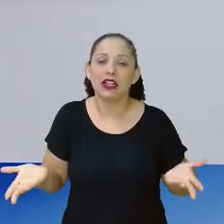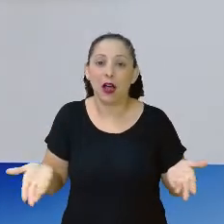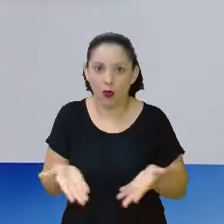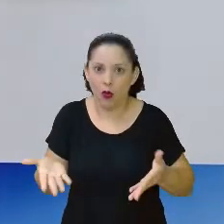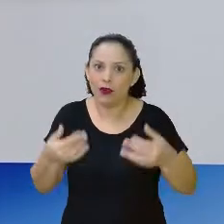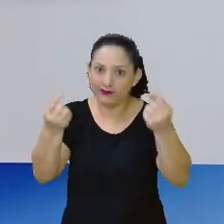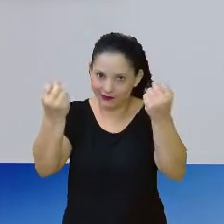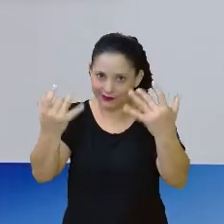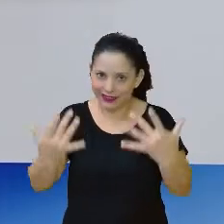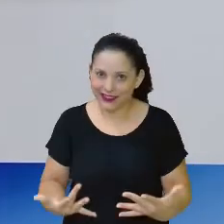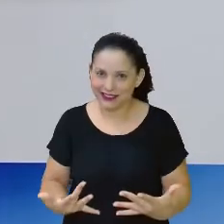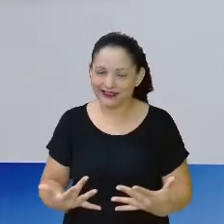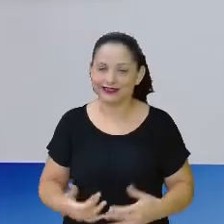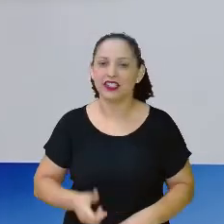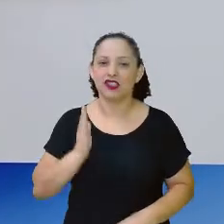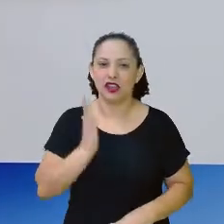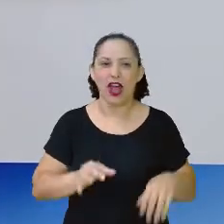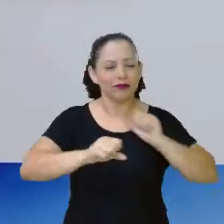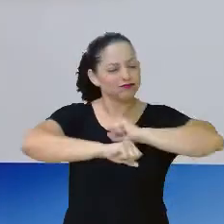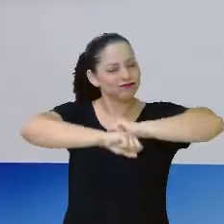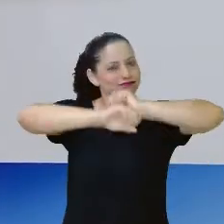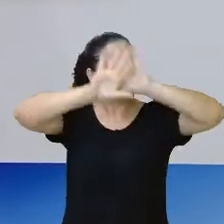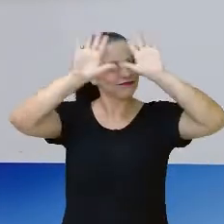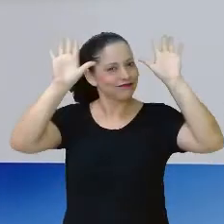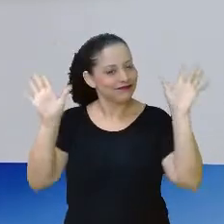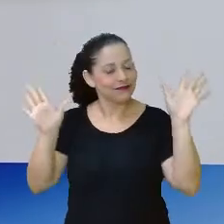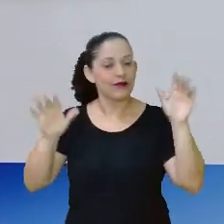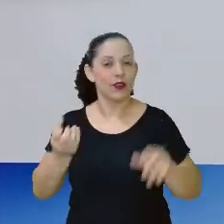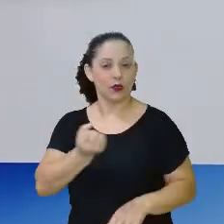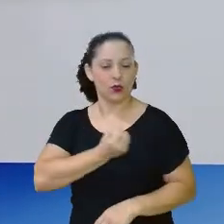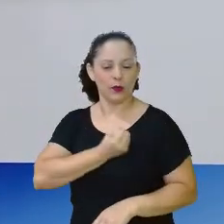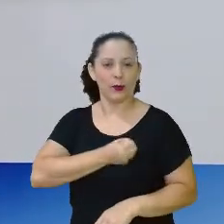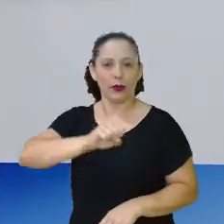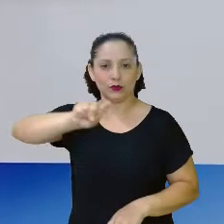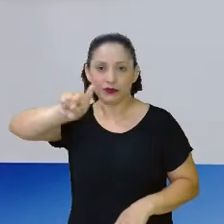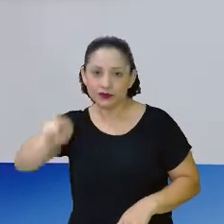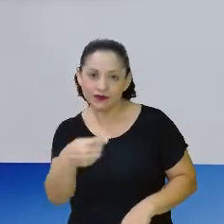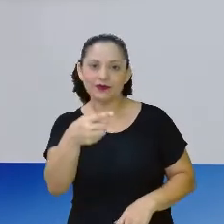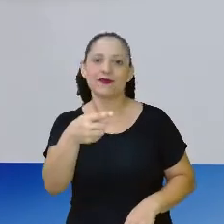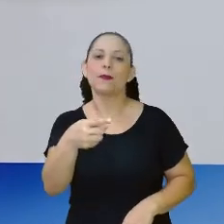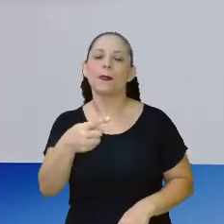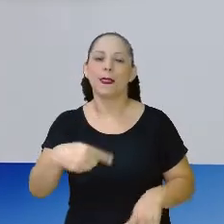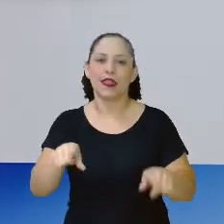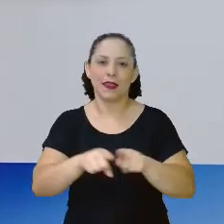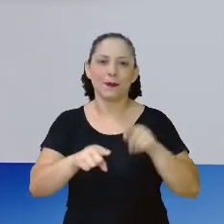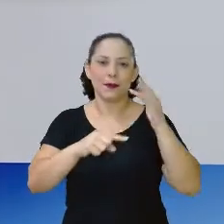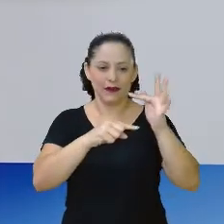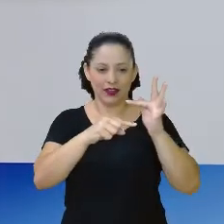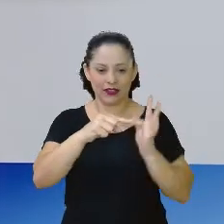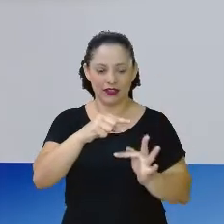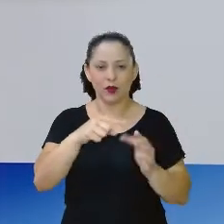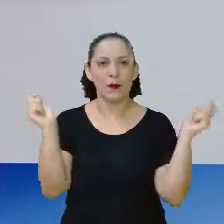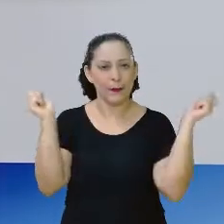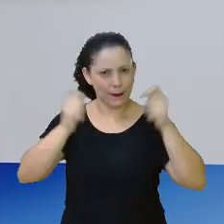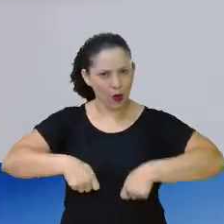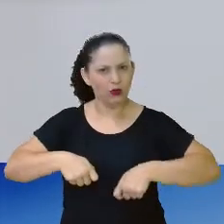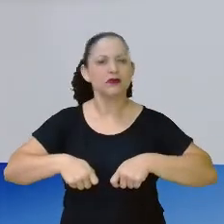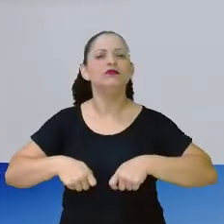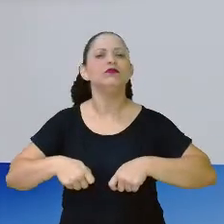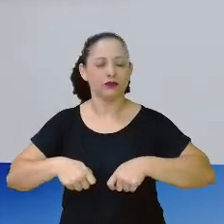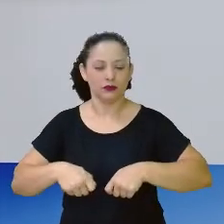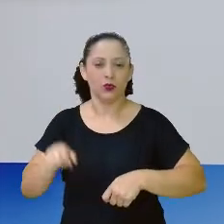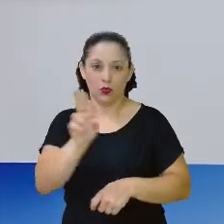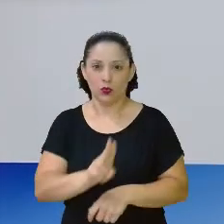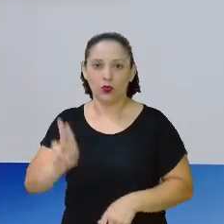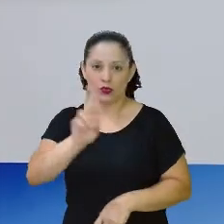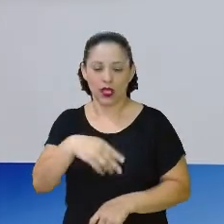explicar agora, a gente já clareou, porque o número decimal também, a fração também pode ser representada com o